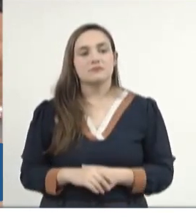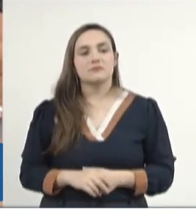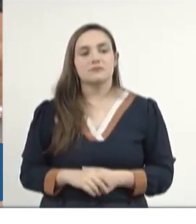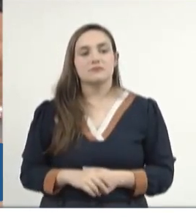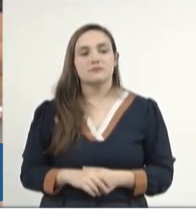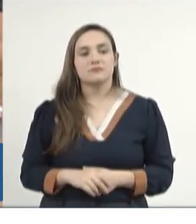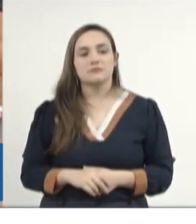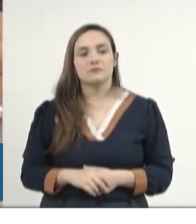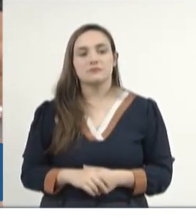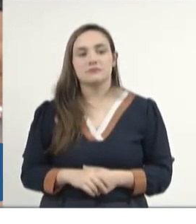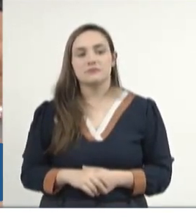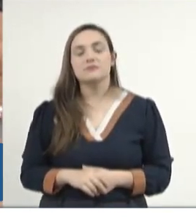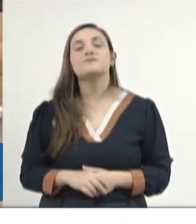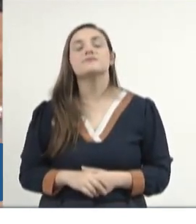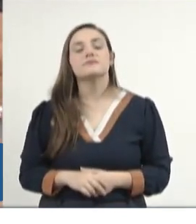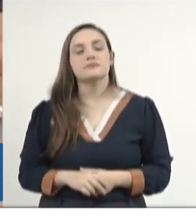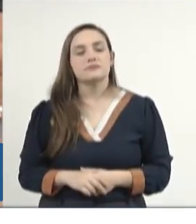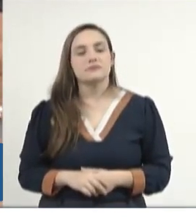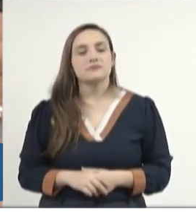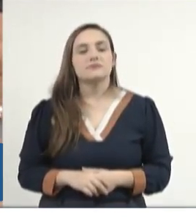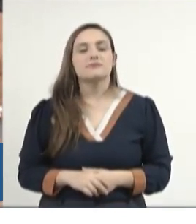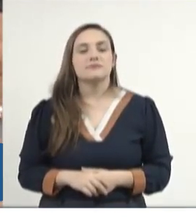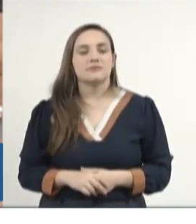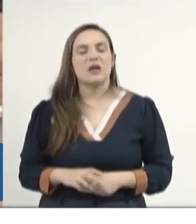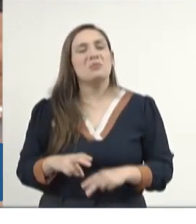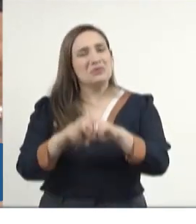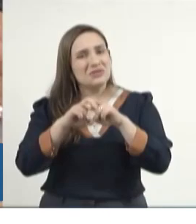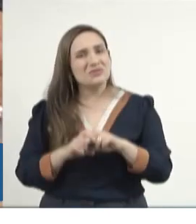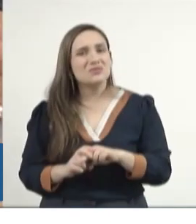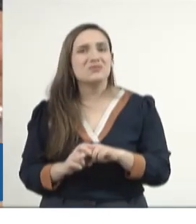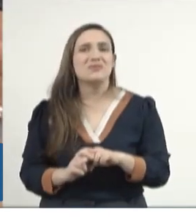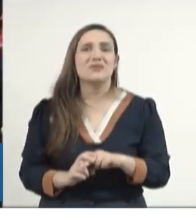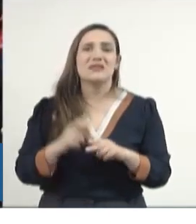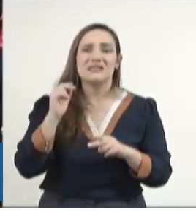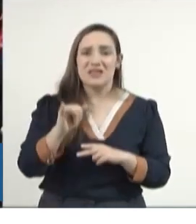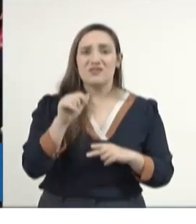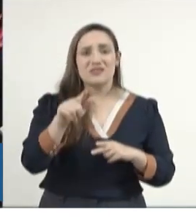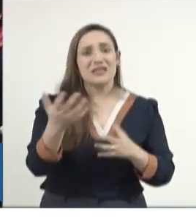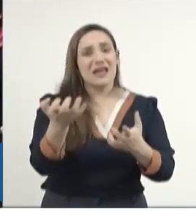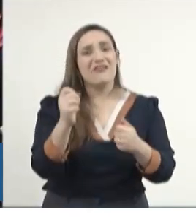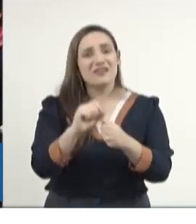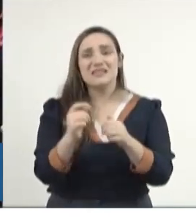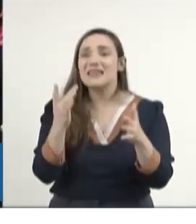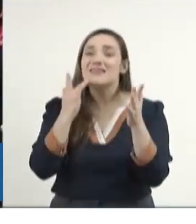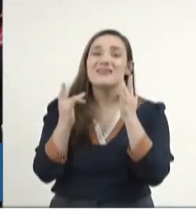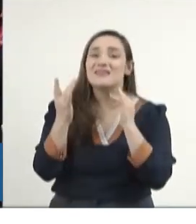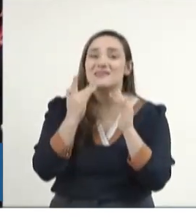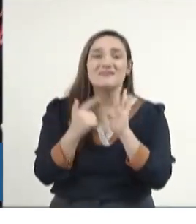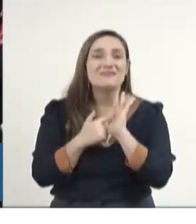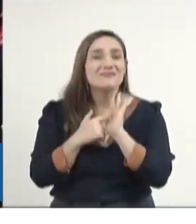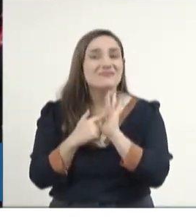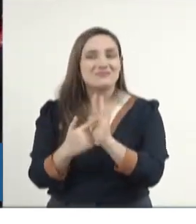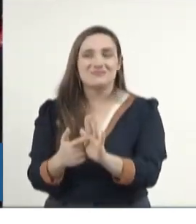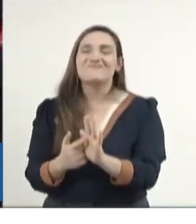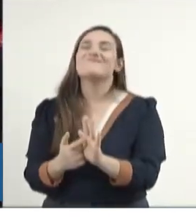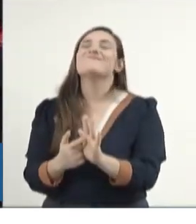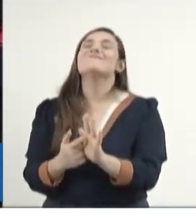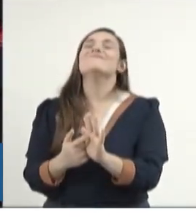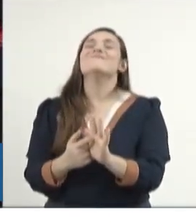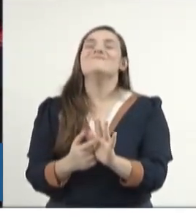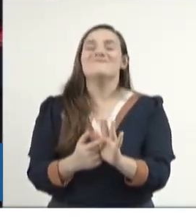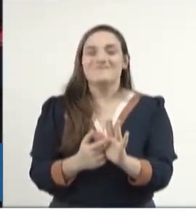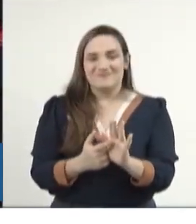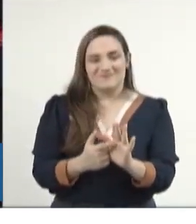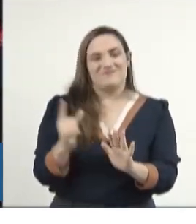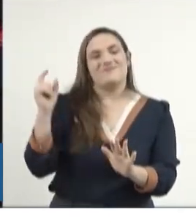pôr do bolso para um ator, um diretor chegar a levar uma peça teatral ao ar. É muito trabalho,